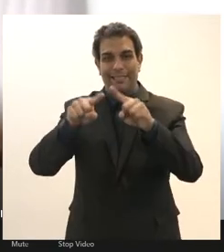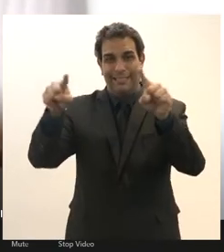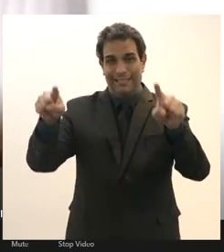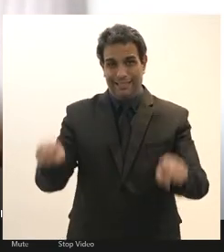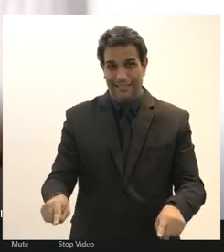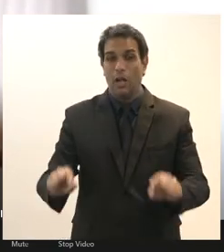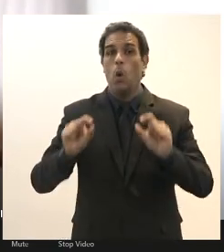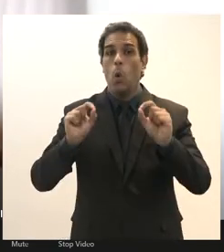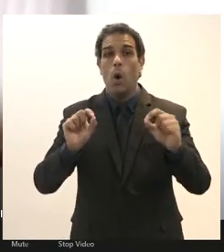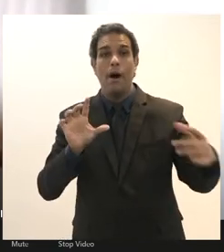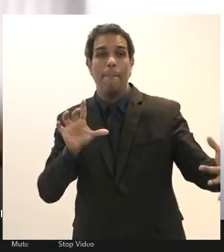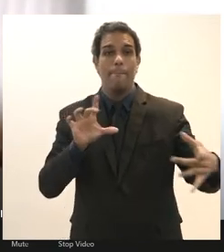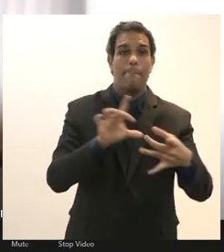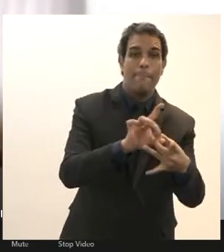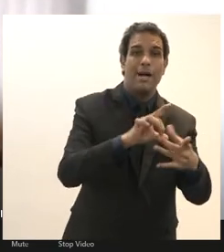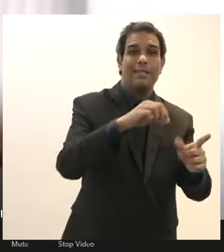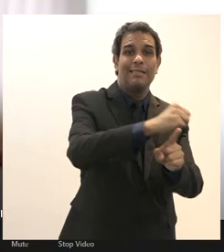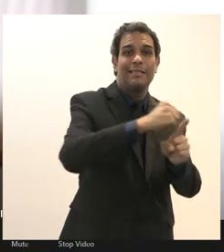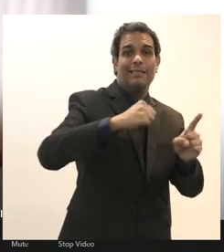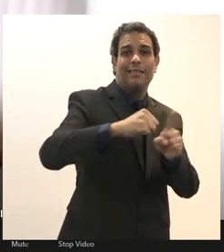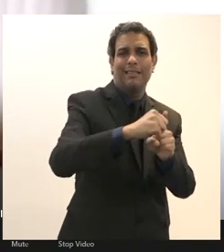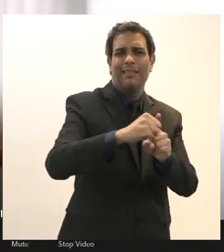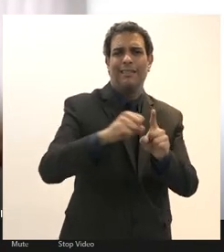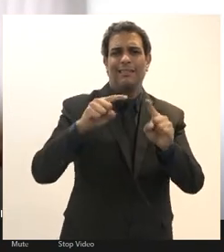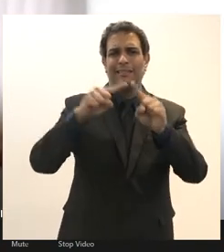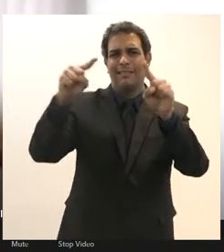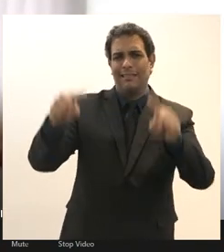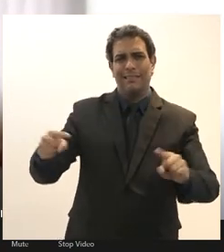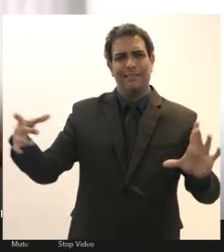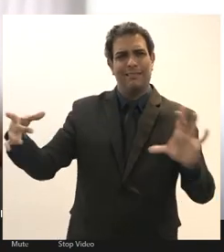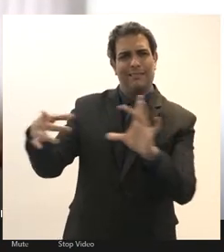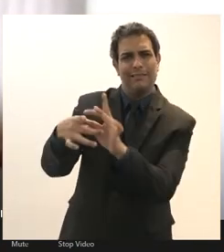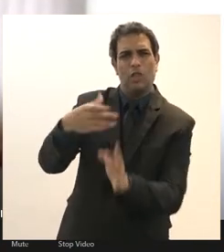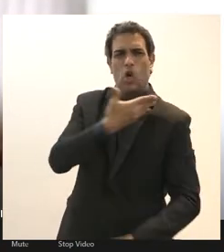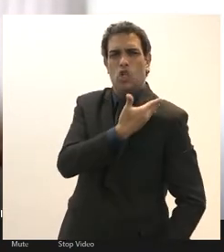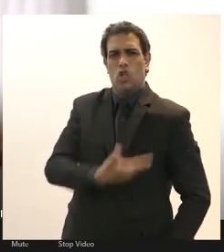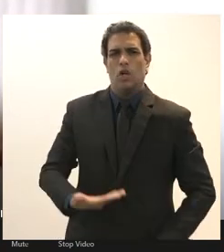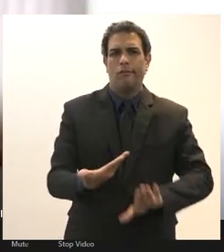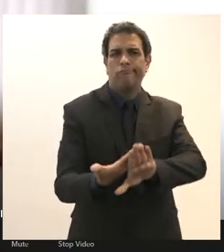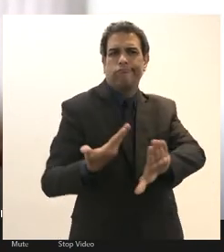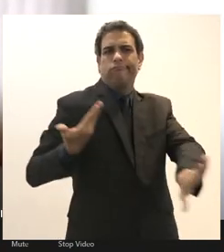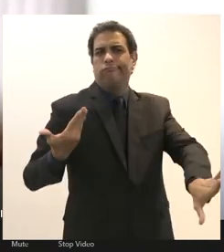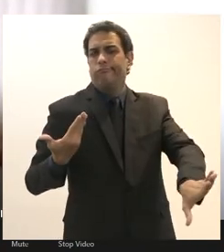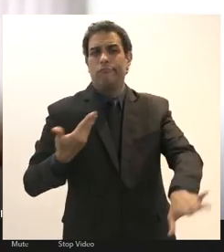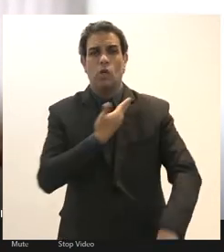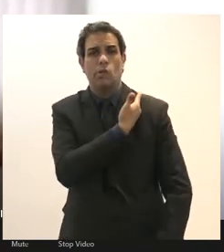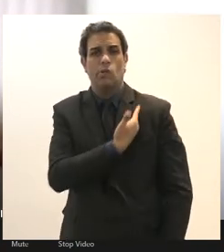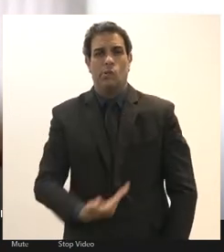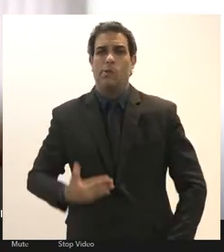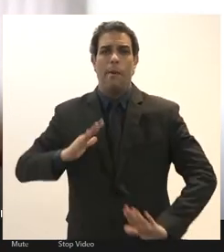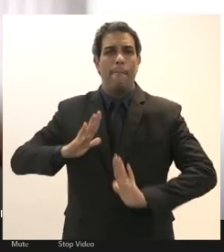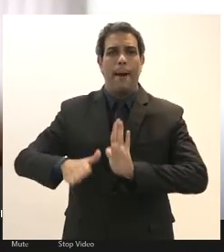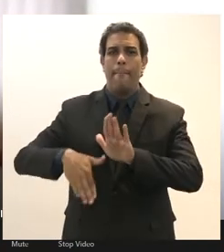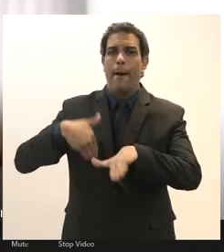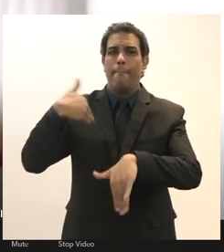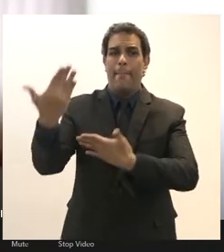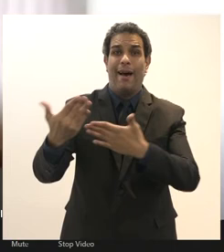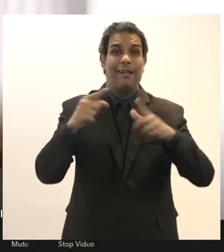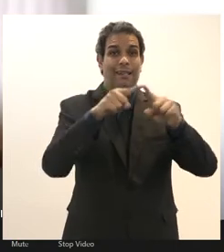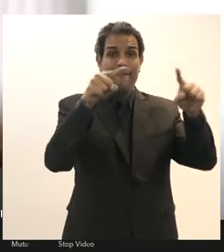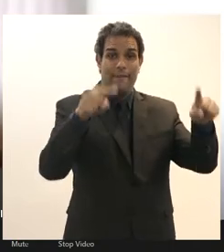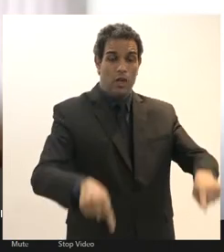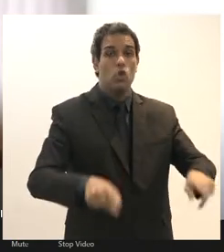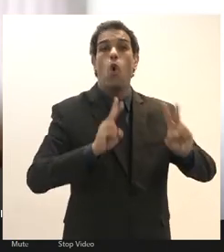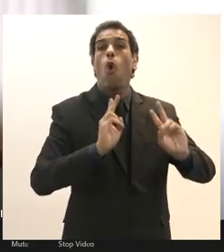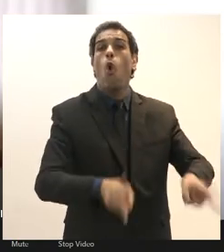reportar à sociedade e não ao governo da ocasião os governos passam o servidor público deve permanecer o